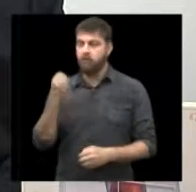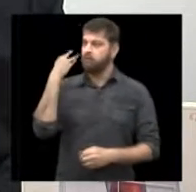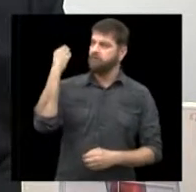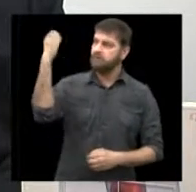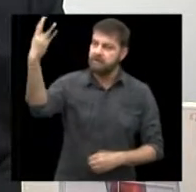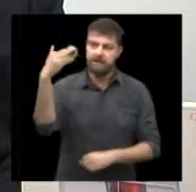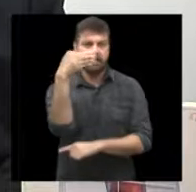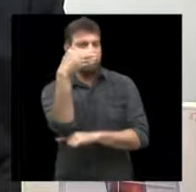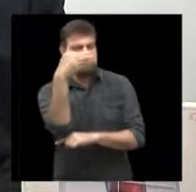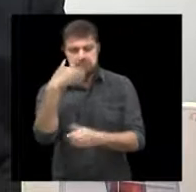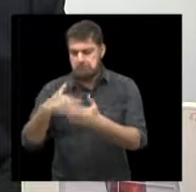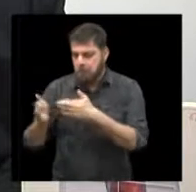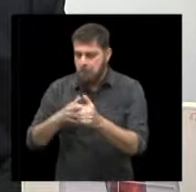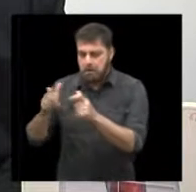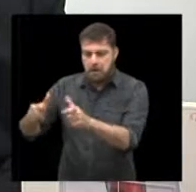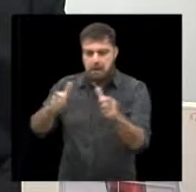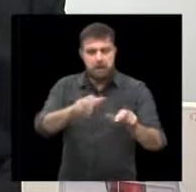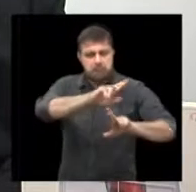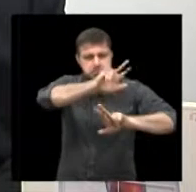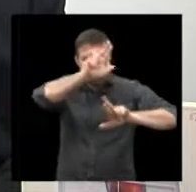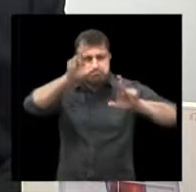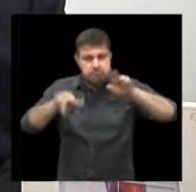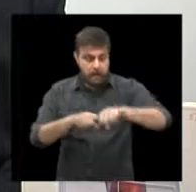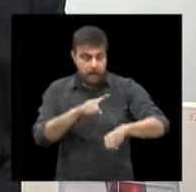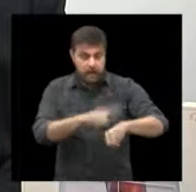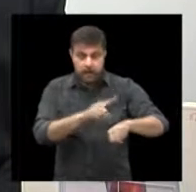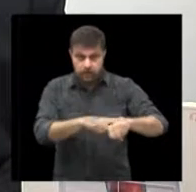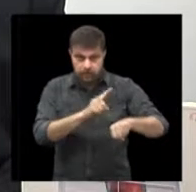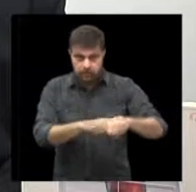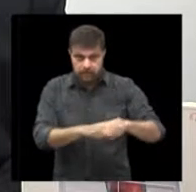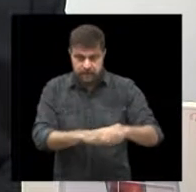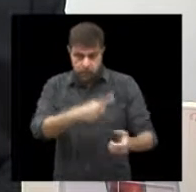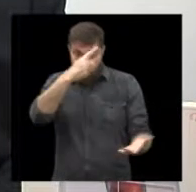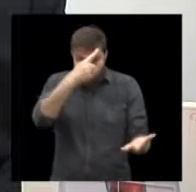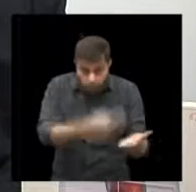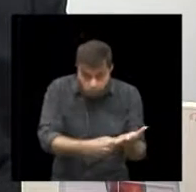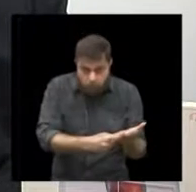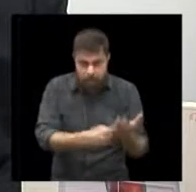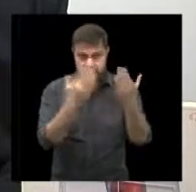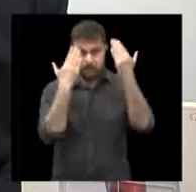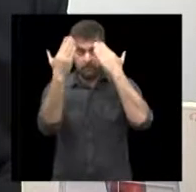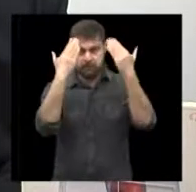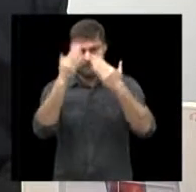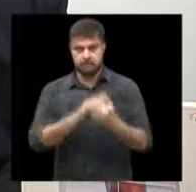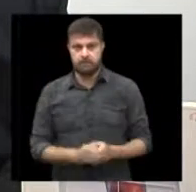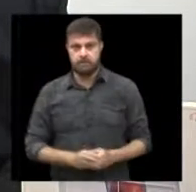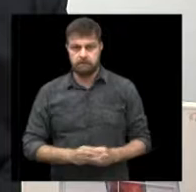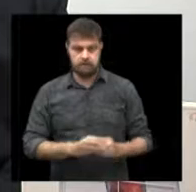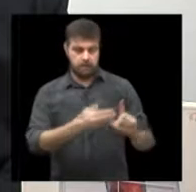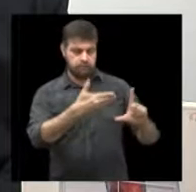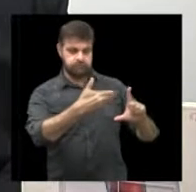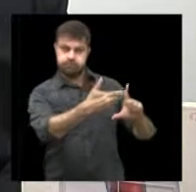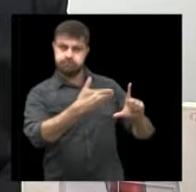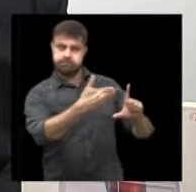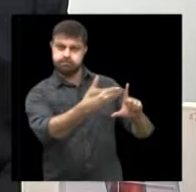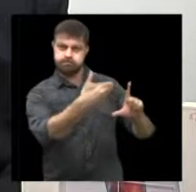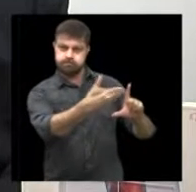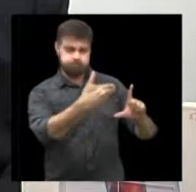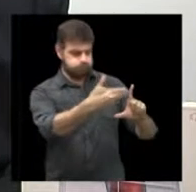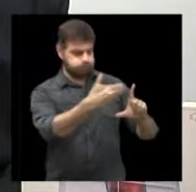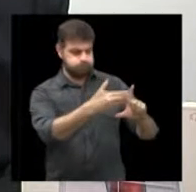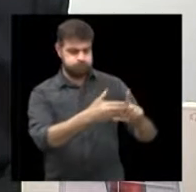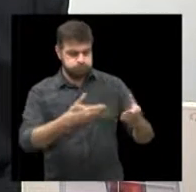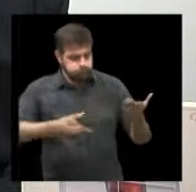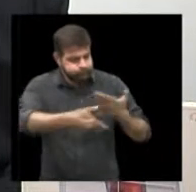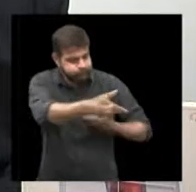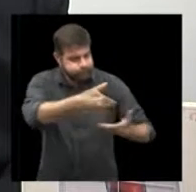hotel, aonde quer que ele esteja, naquele horário, ele marcado e agendado, ele terá a sua conversa, a